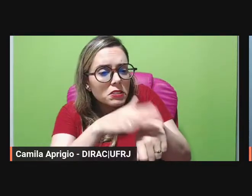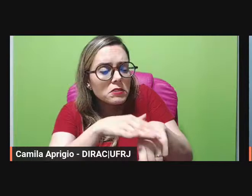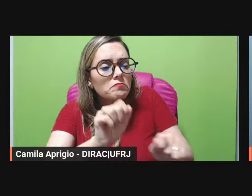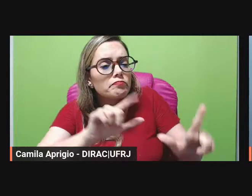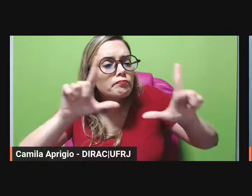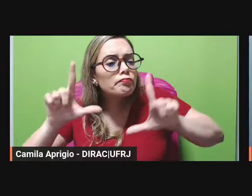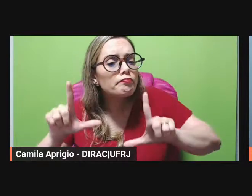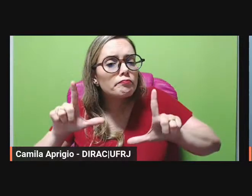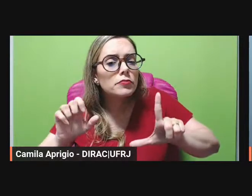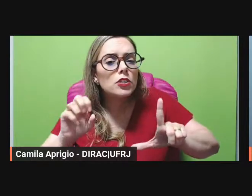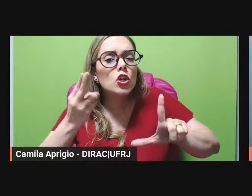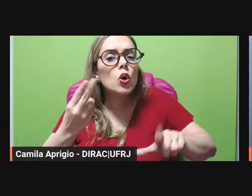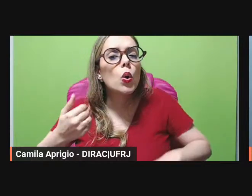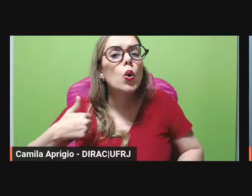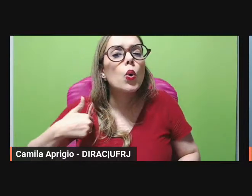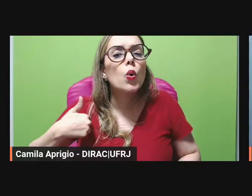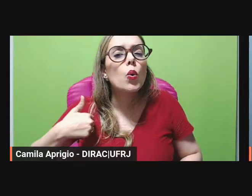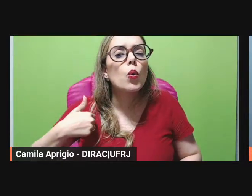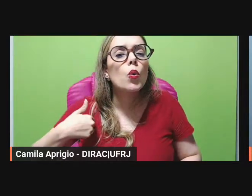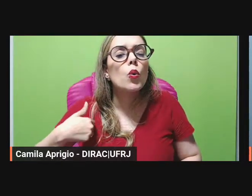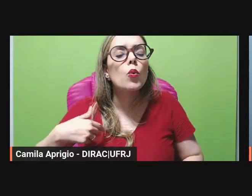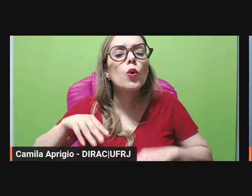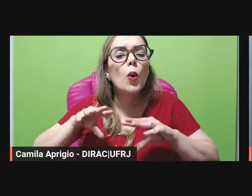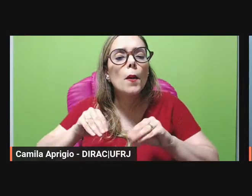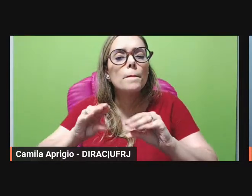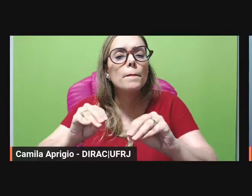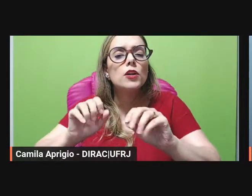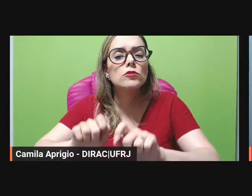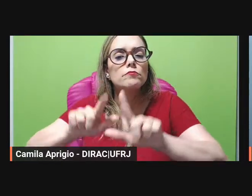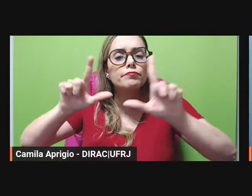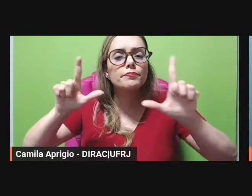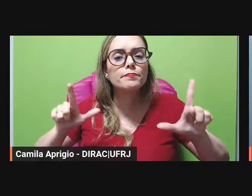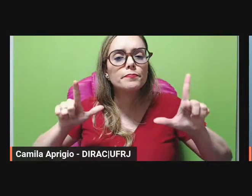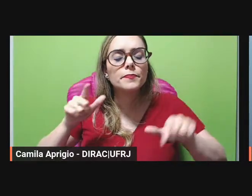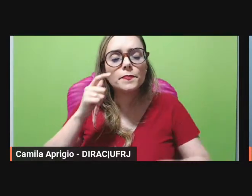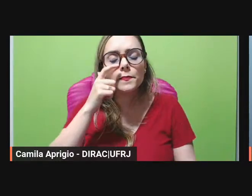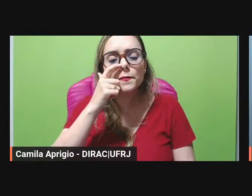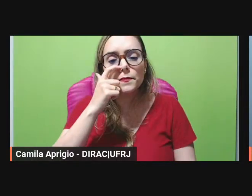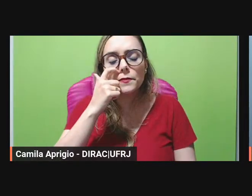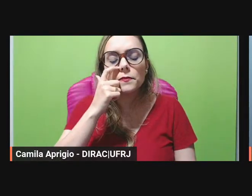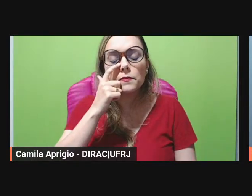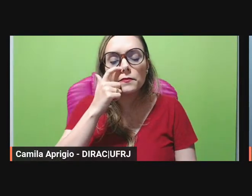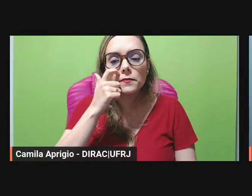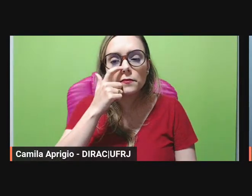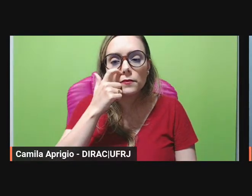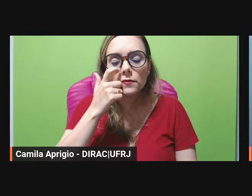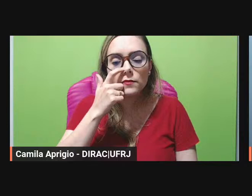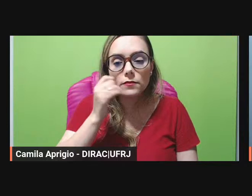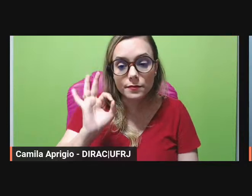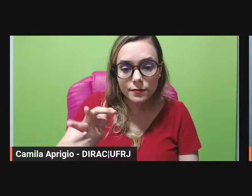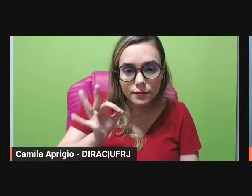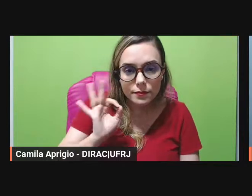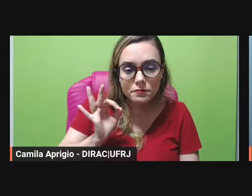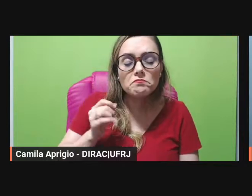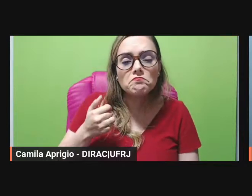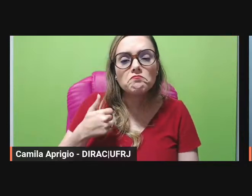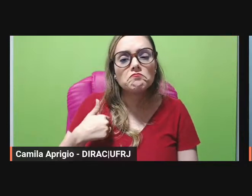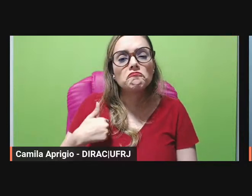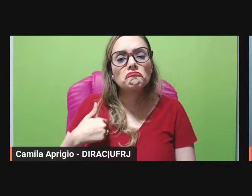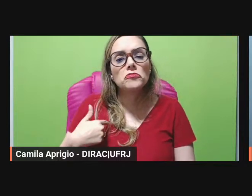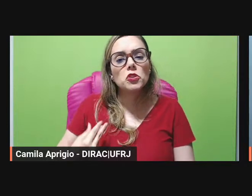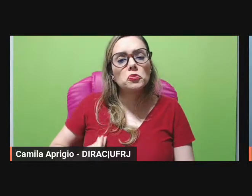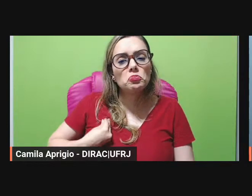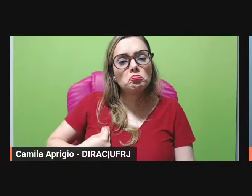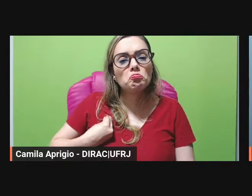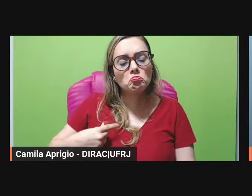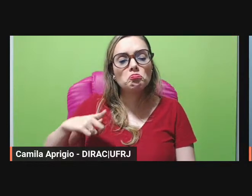só para saber porque eu nunca usei esta plataforma não é eu tenho aqui os slides se for necessário eu posso